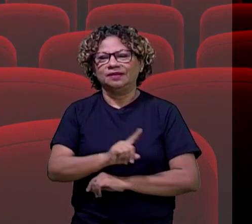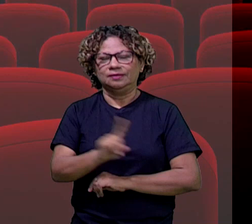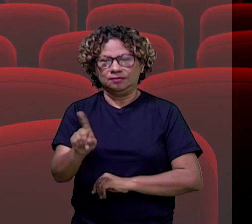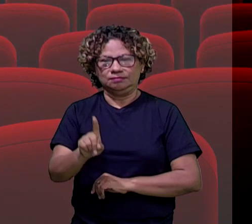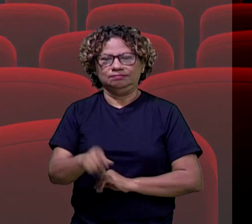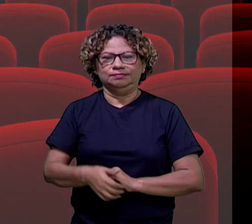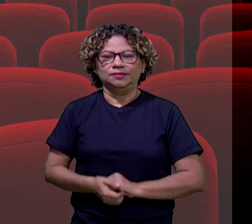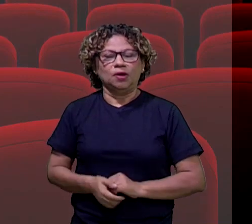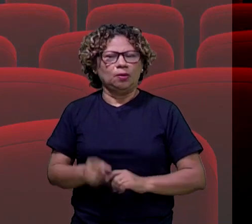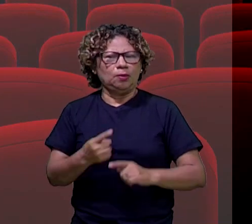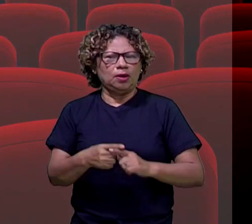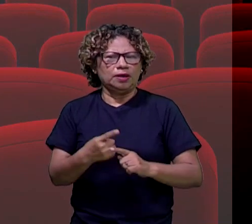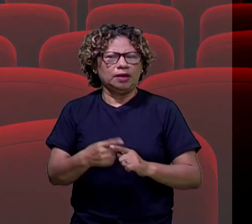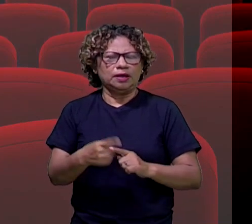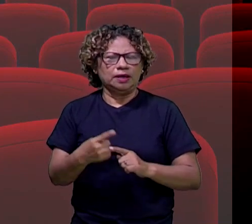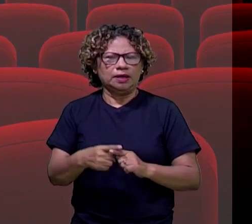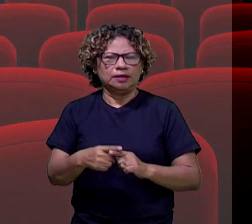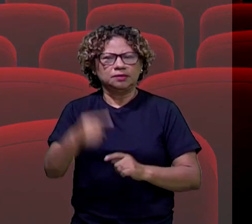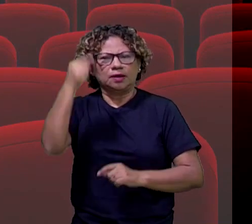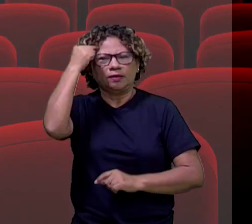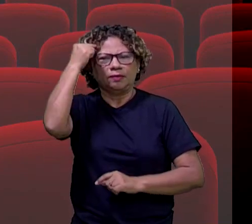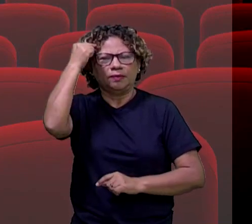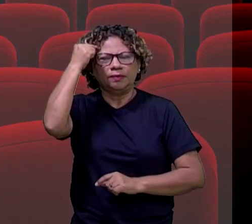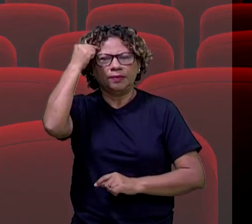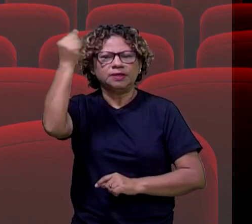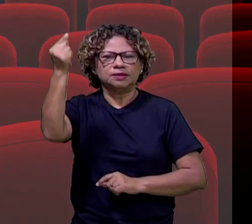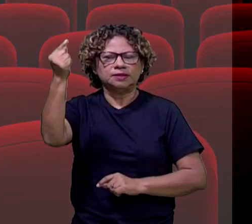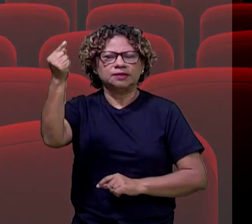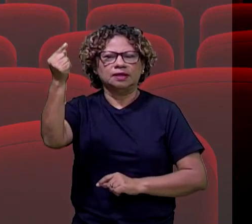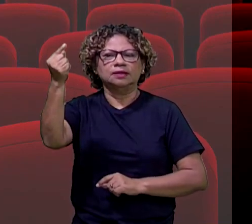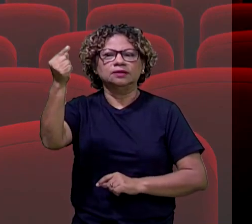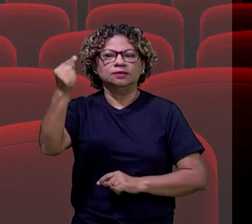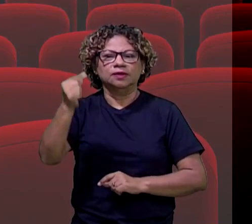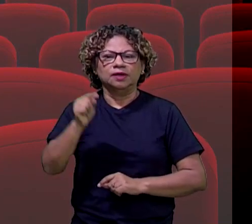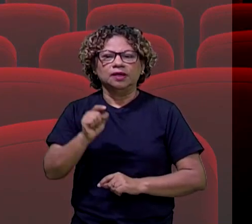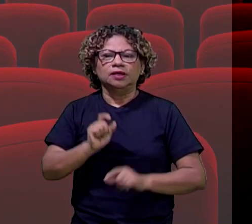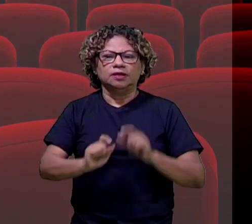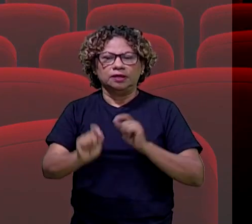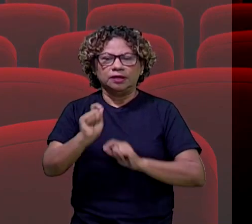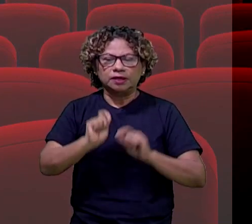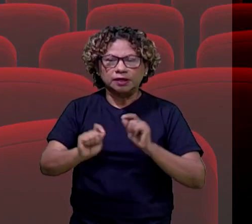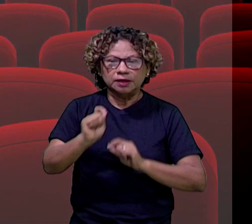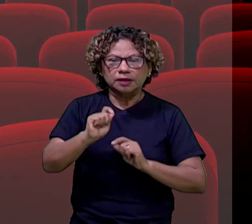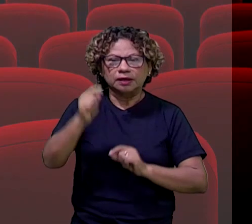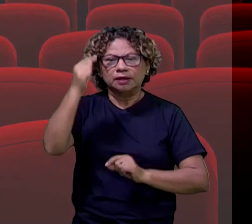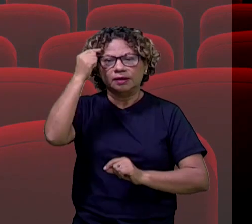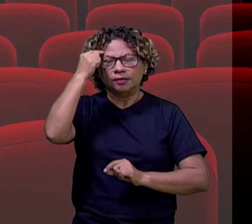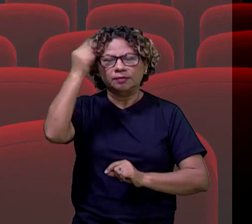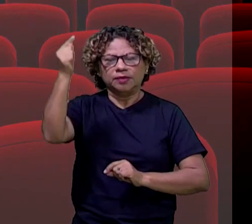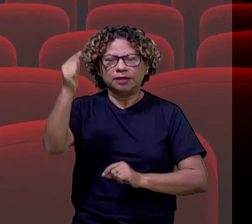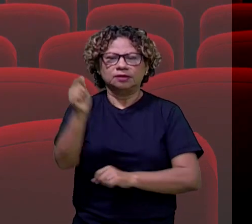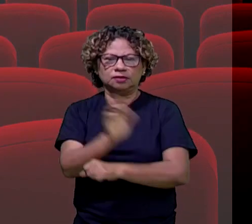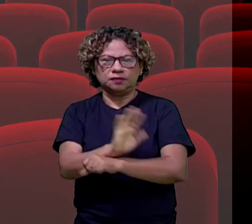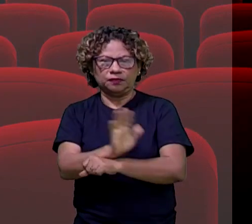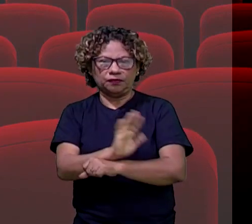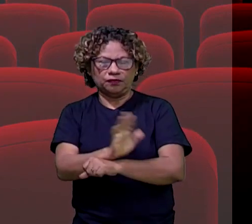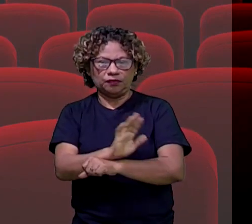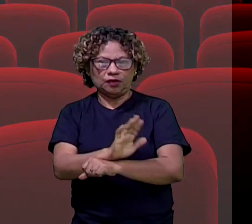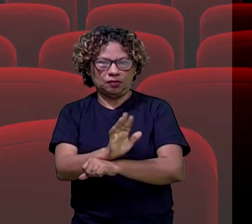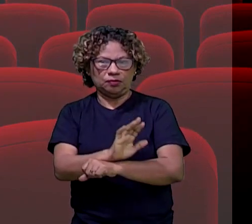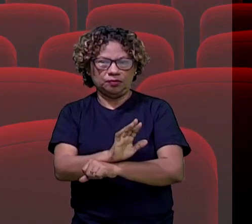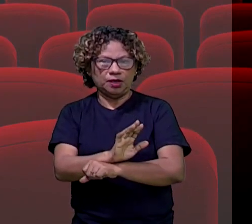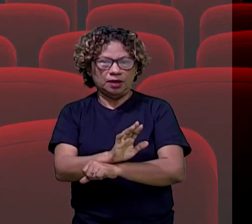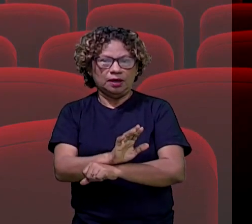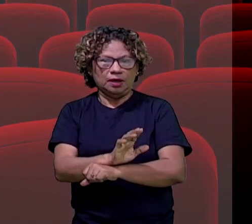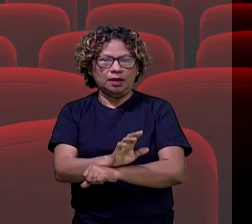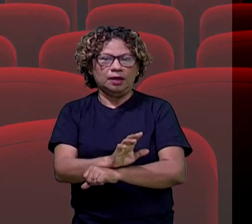Isso acontece também, né? Por causa da grande divulgação, né? Da toda a questão midiática por trás dos filmes. A maioria dos